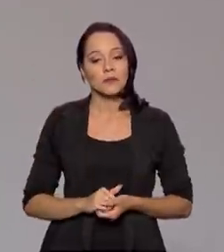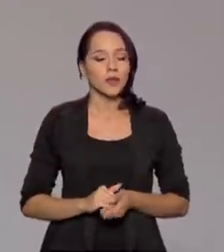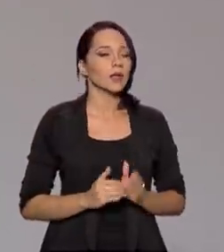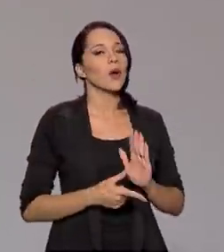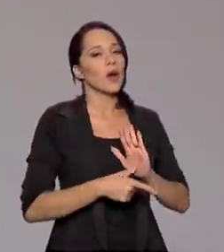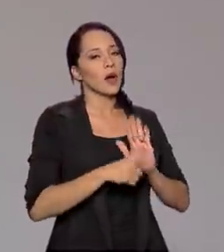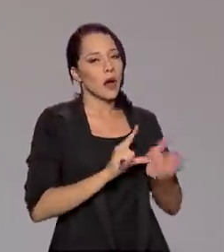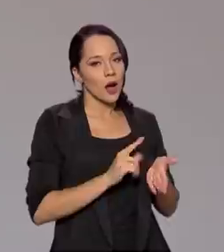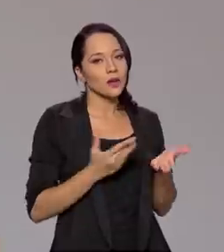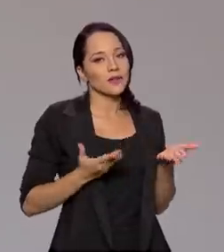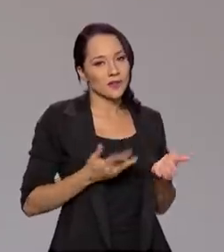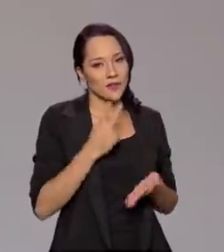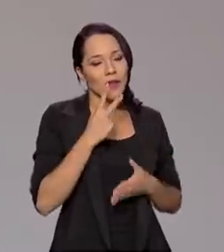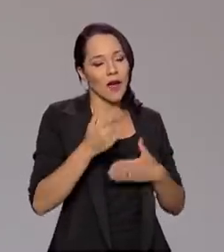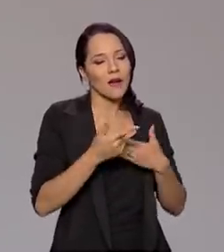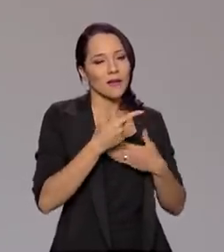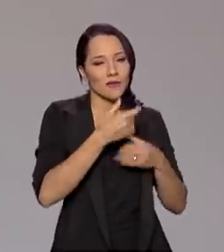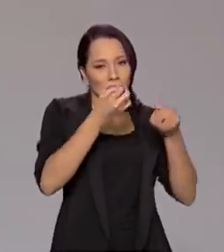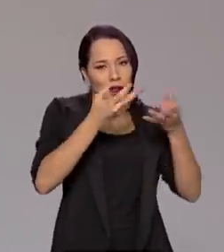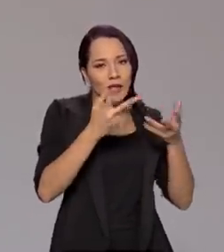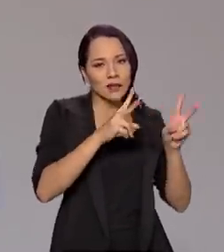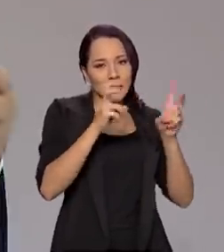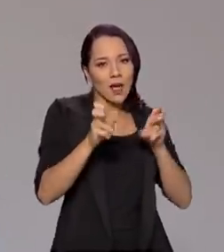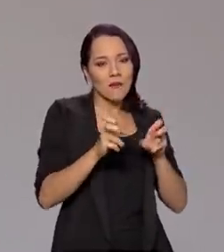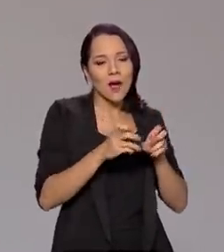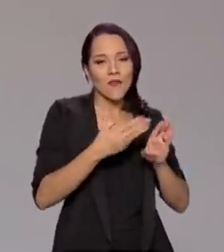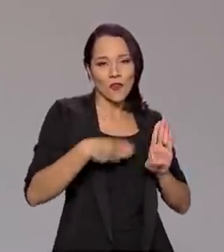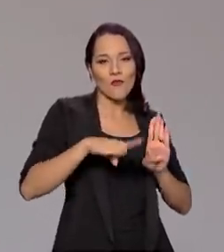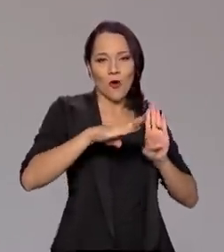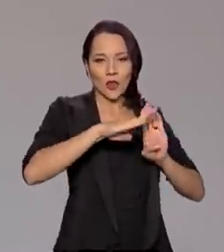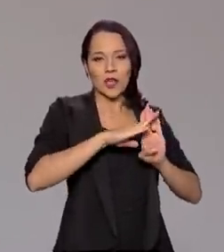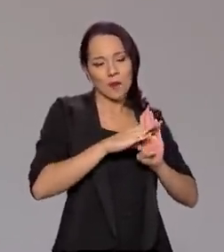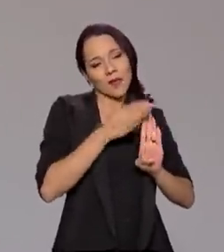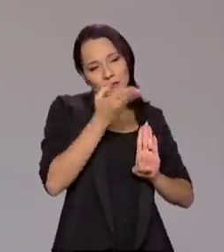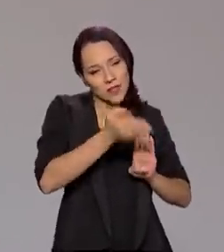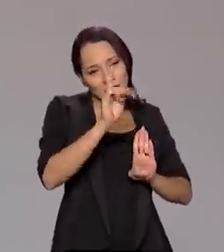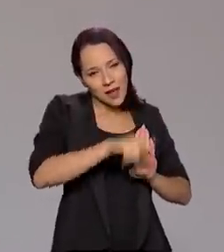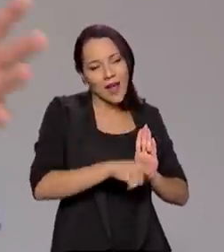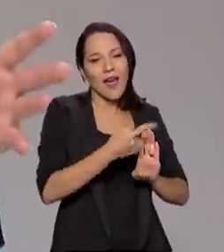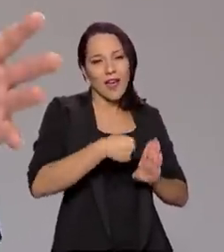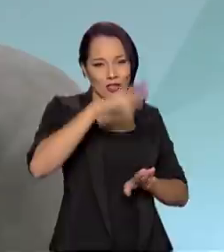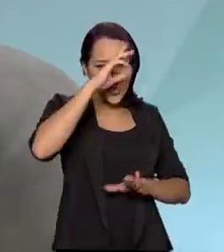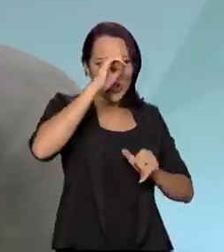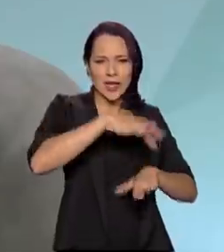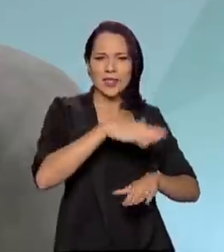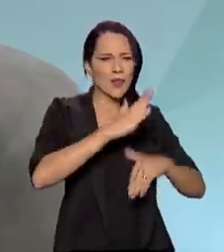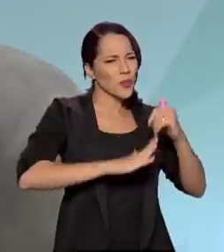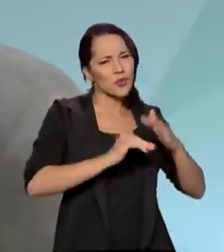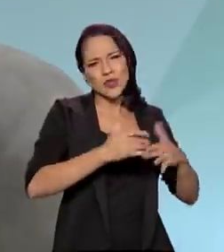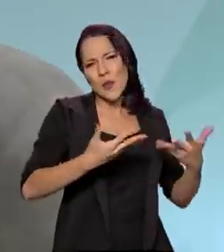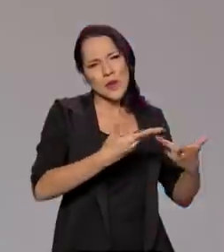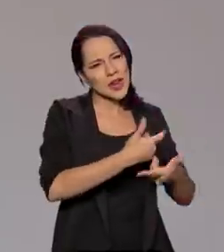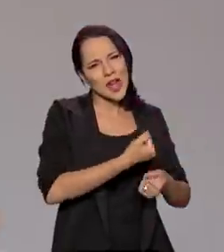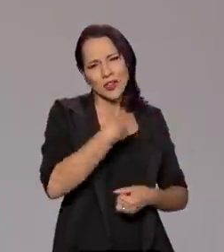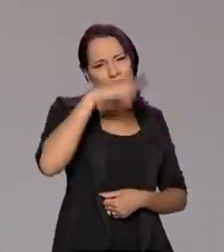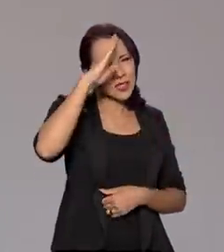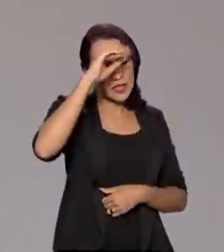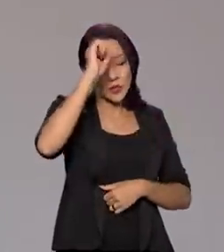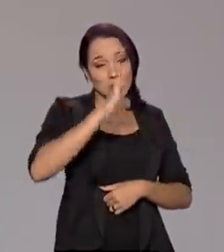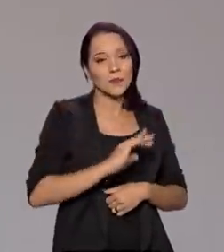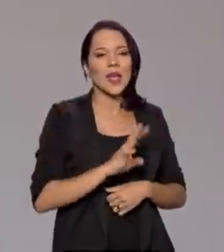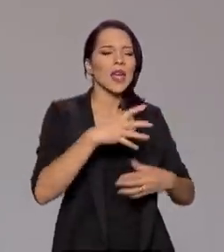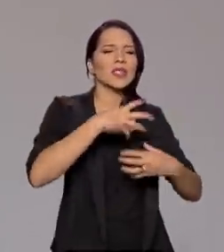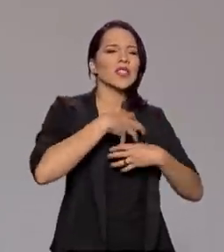gente entrar no papel das Forças Armadas, né? Que o senhor é do Exército Brasileiro, teve uma carreira brilhante no Exército Brasileiro. Essa